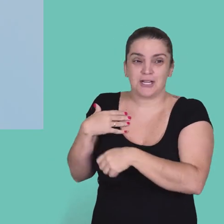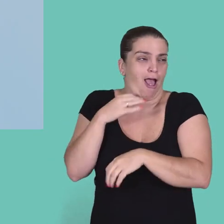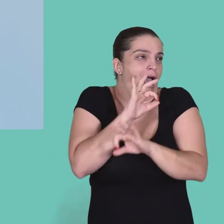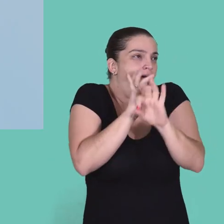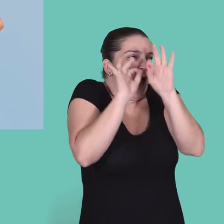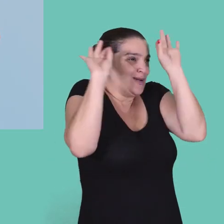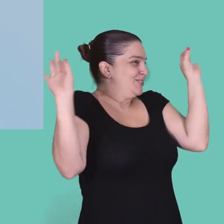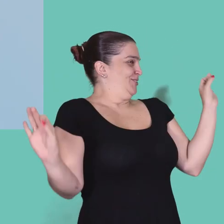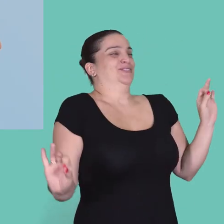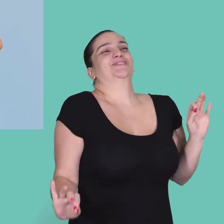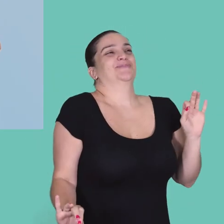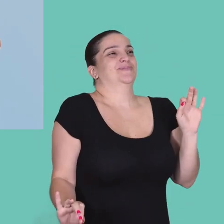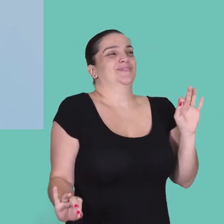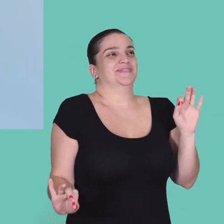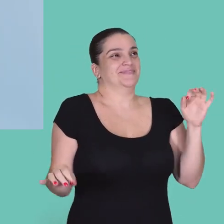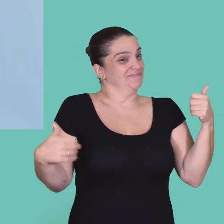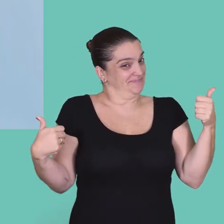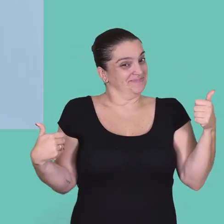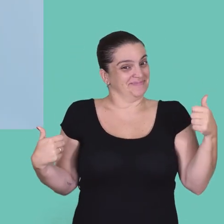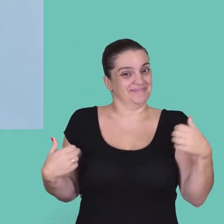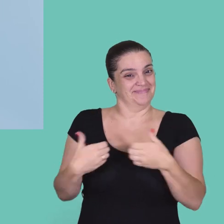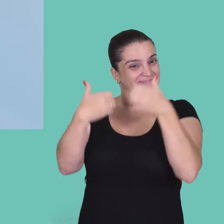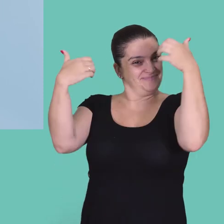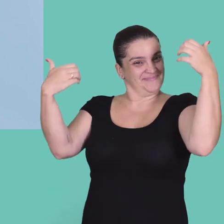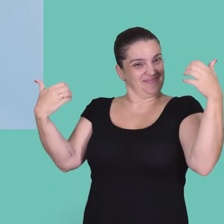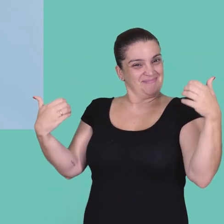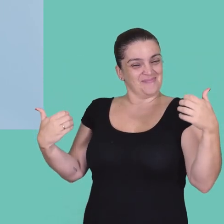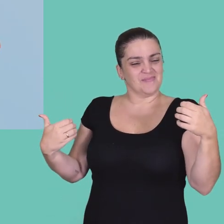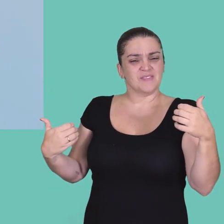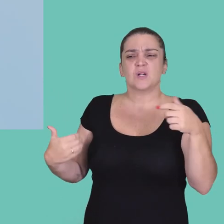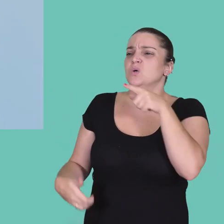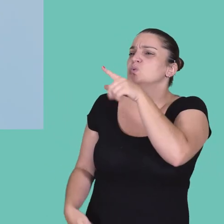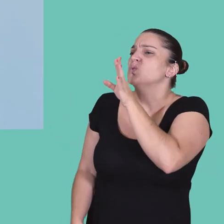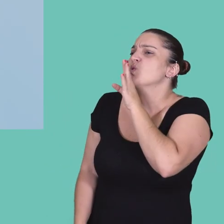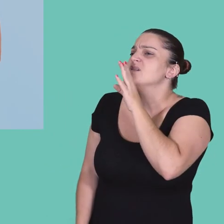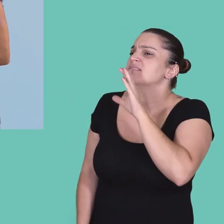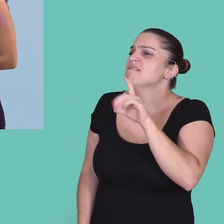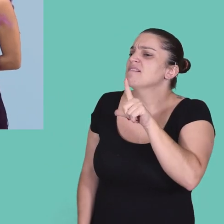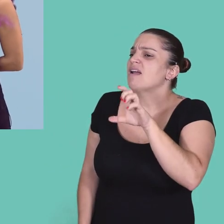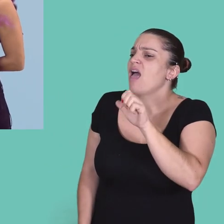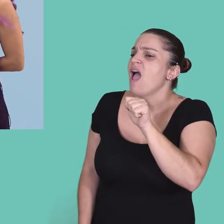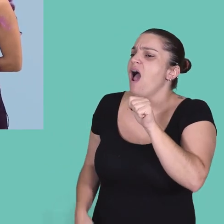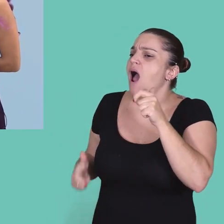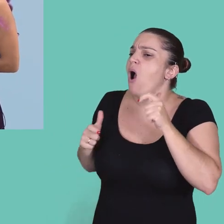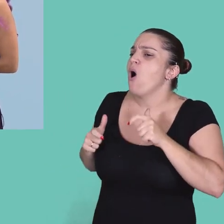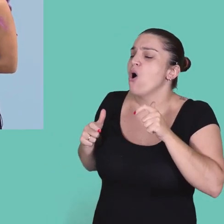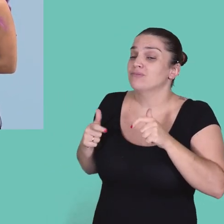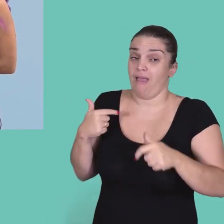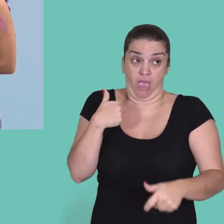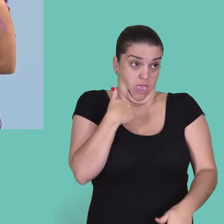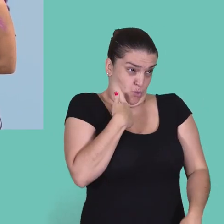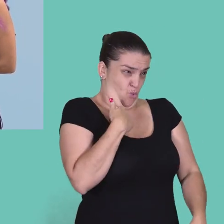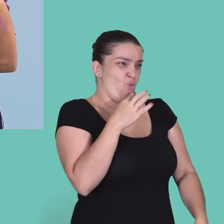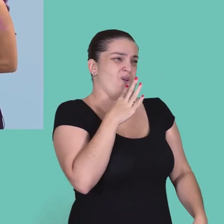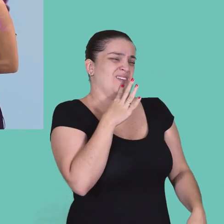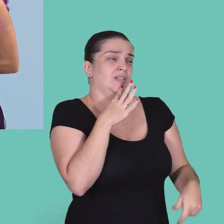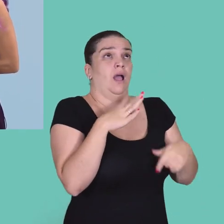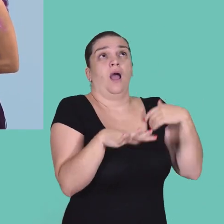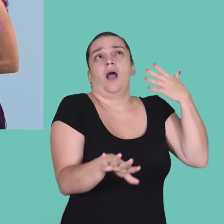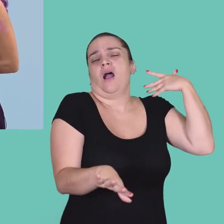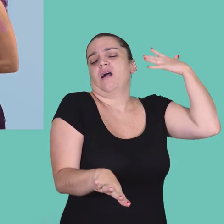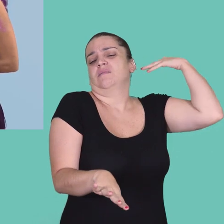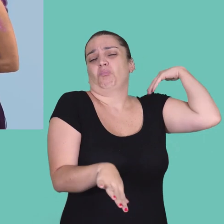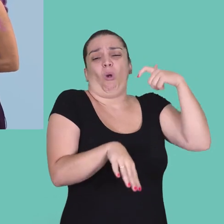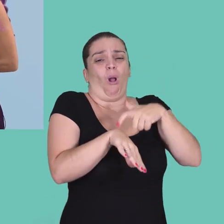Tudo ótimo! Brinde! De onde que tu conhece a Clare? Eu conheço a Clare